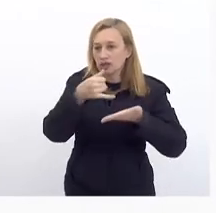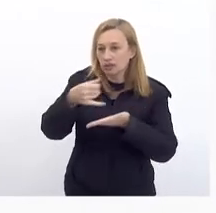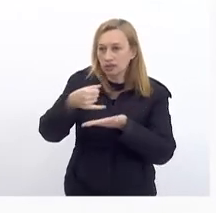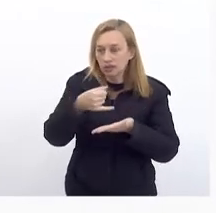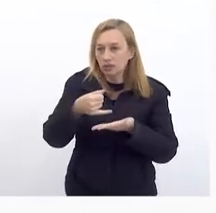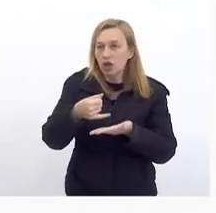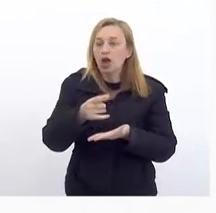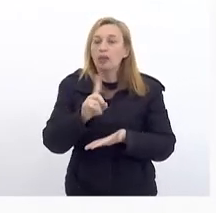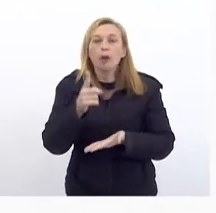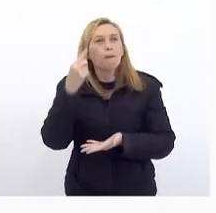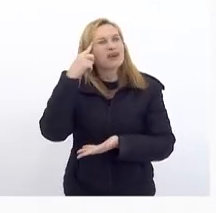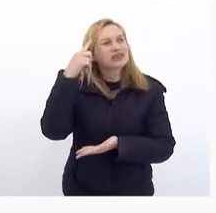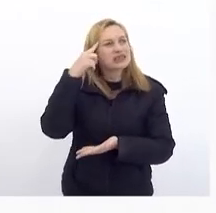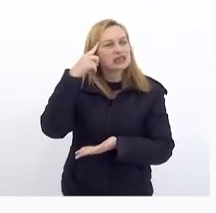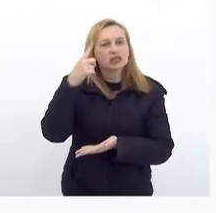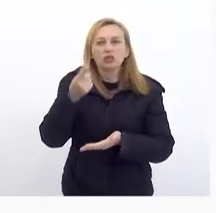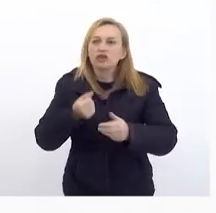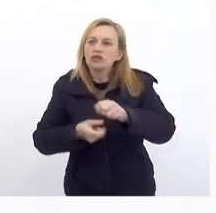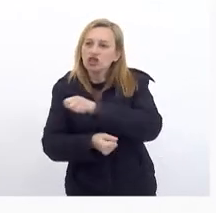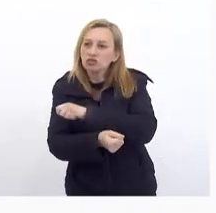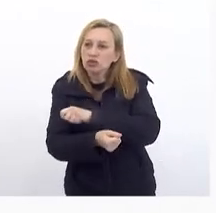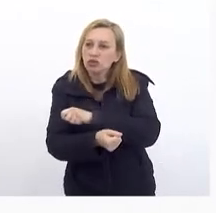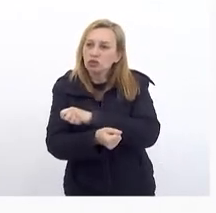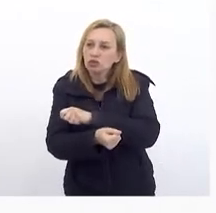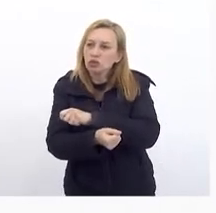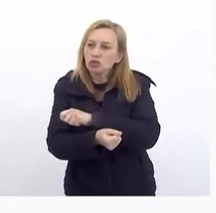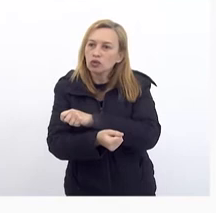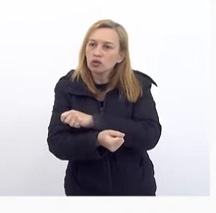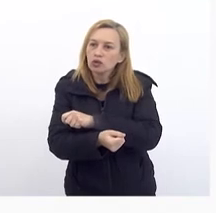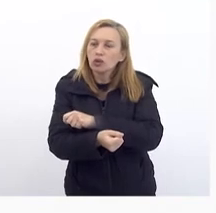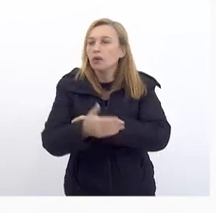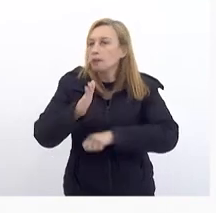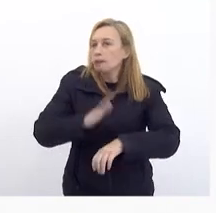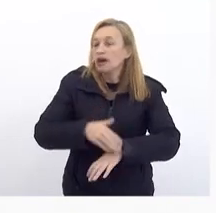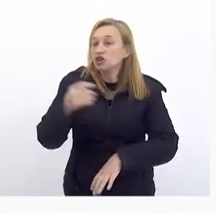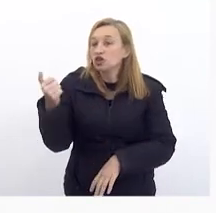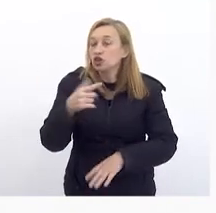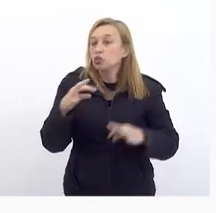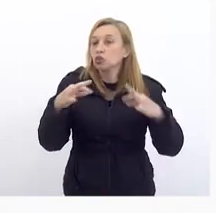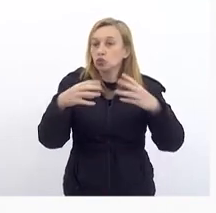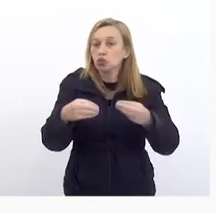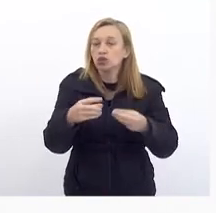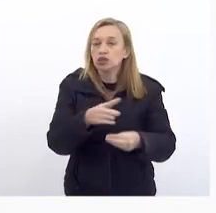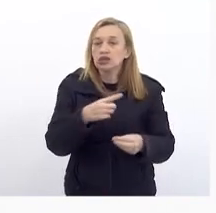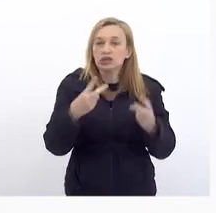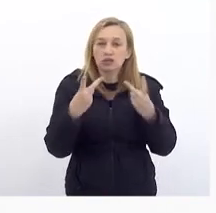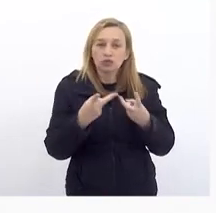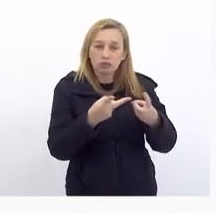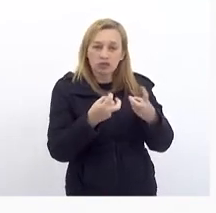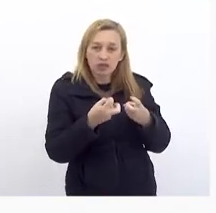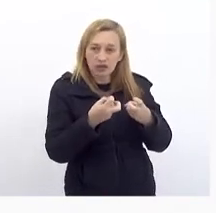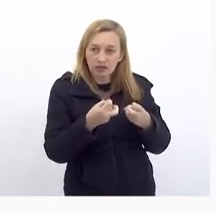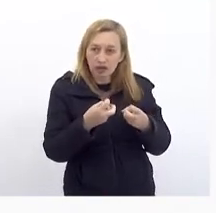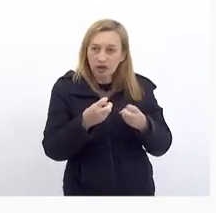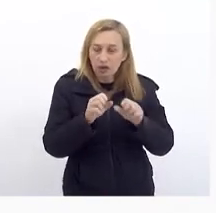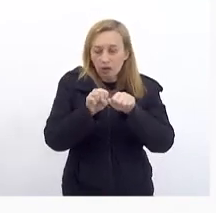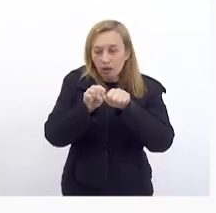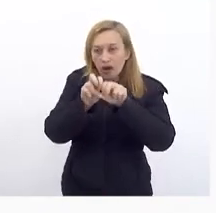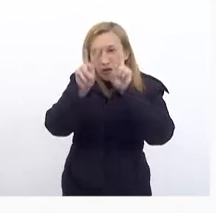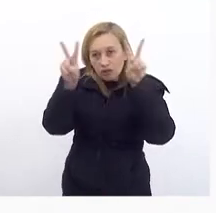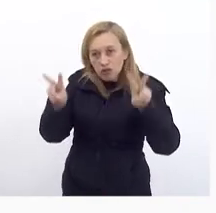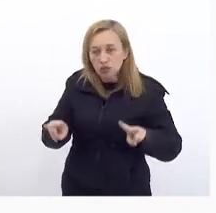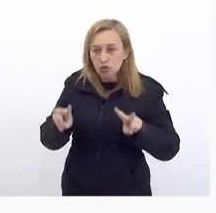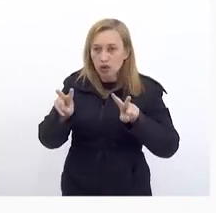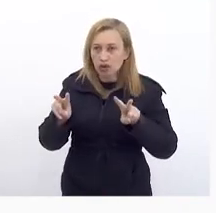Pensando Em investimento E mais do que isso Se a gente olhar De uma forma Mais ampla